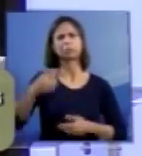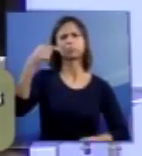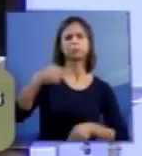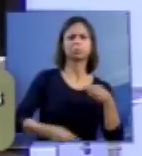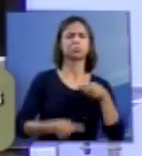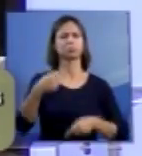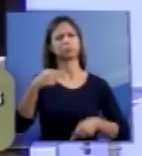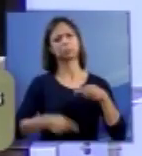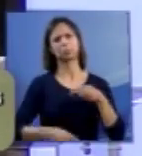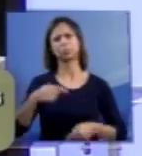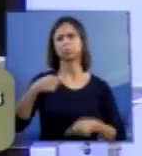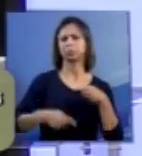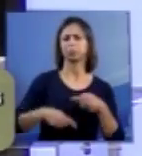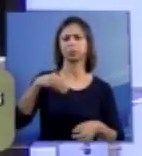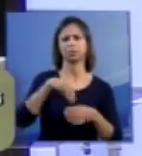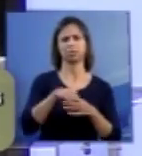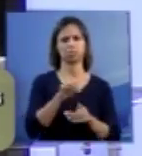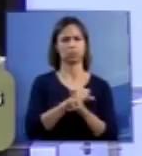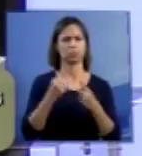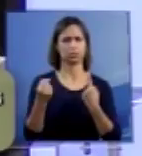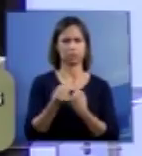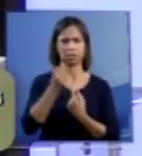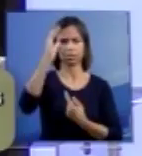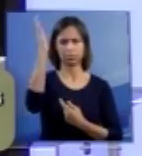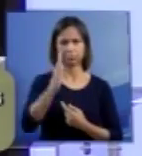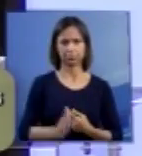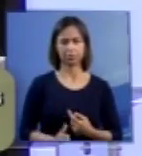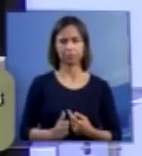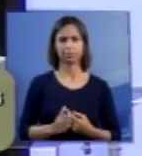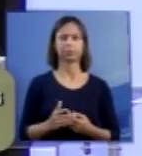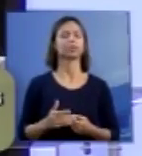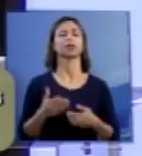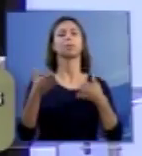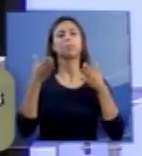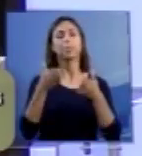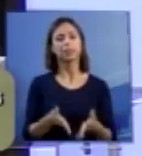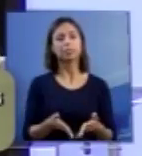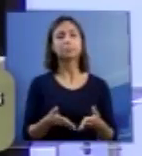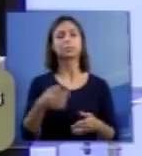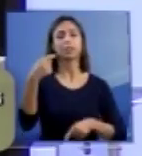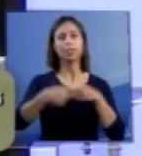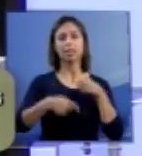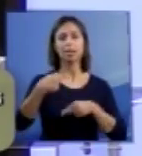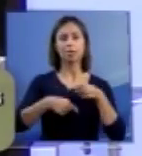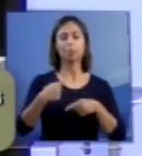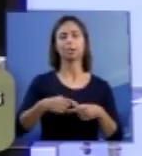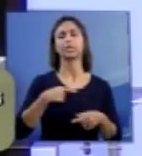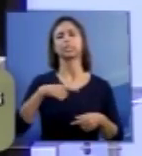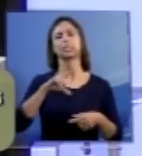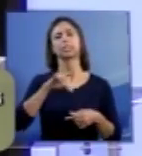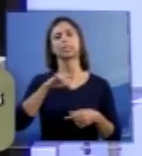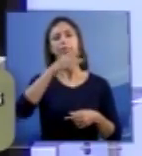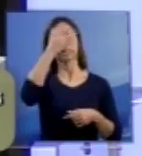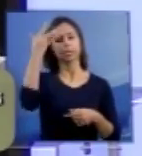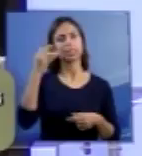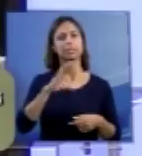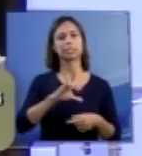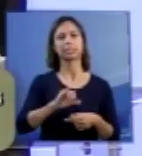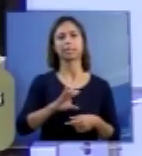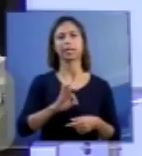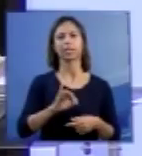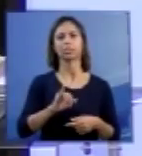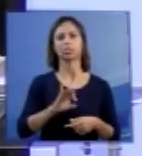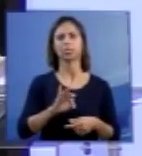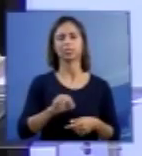sociedade brasileira. Participaram e participam desse debate cientistas, políticos,